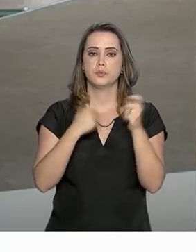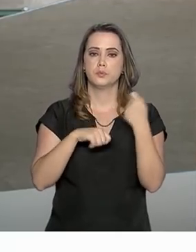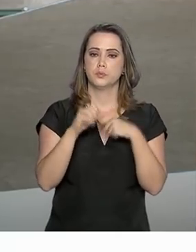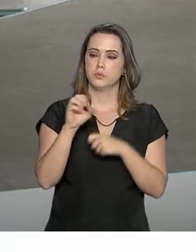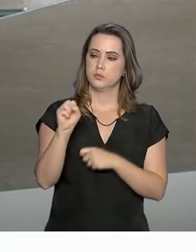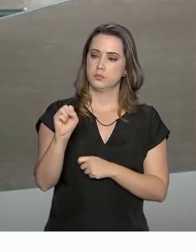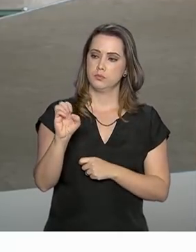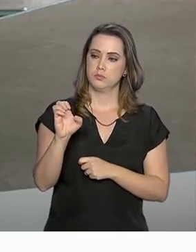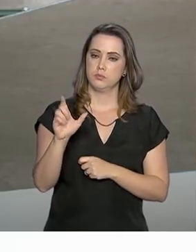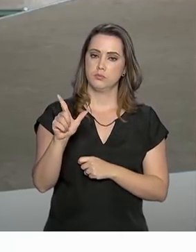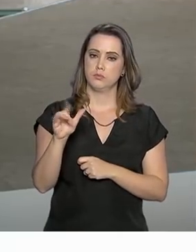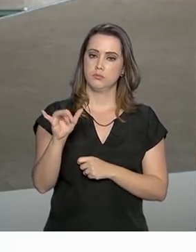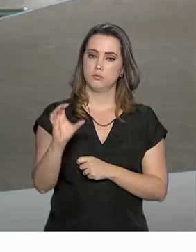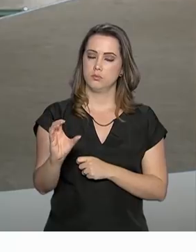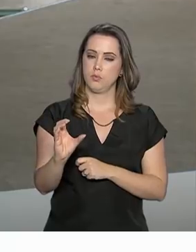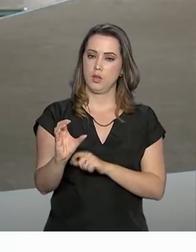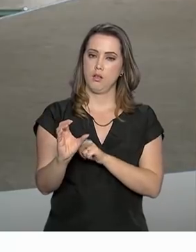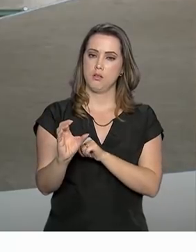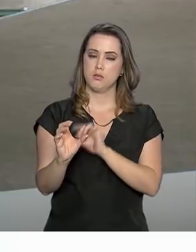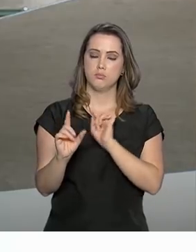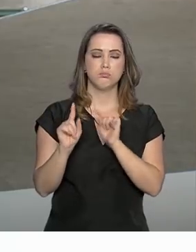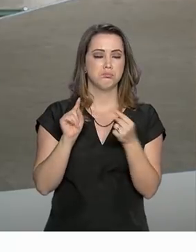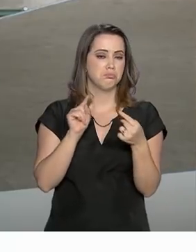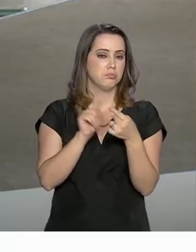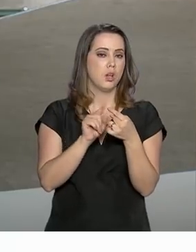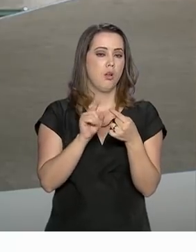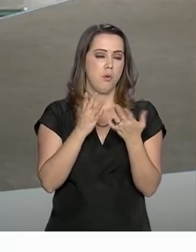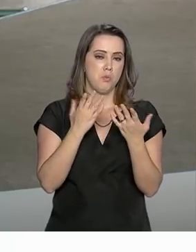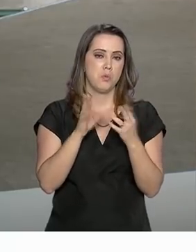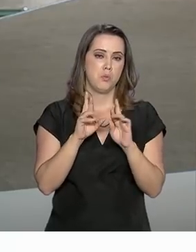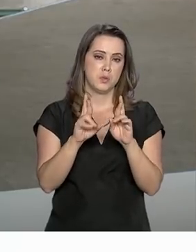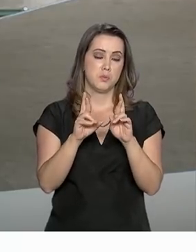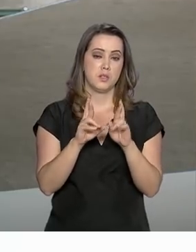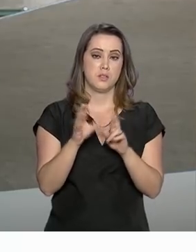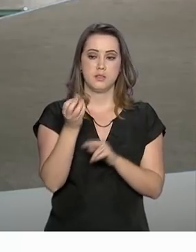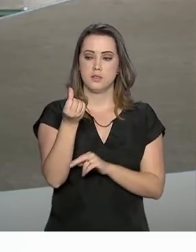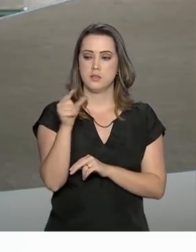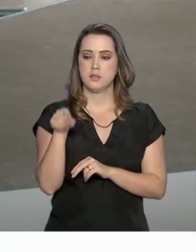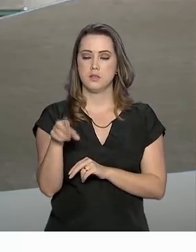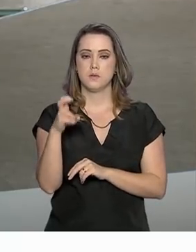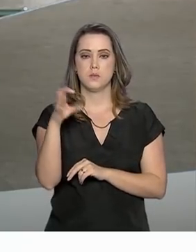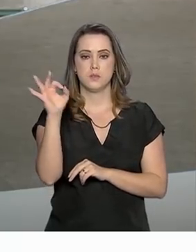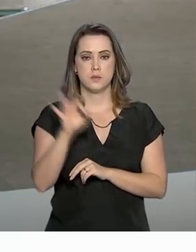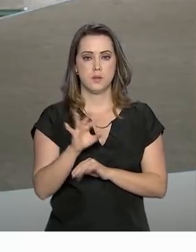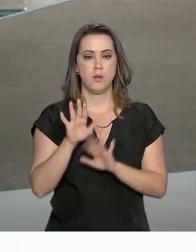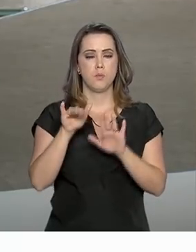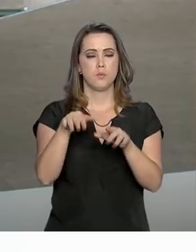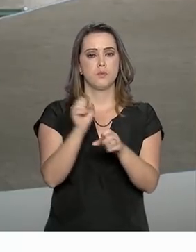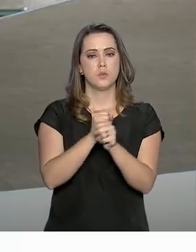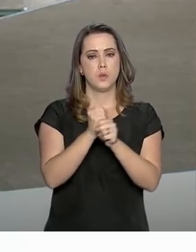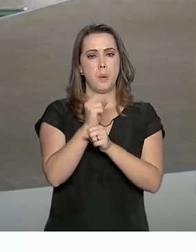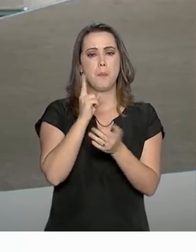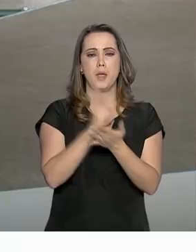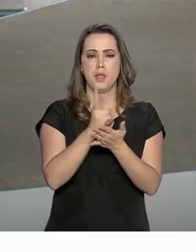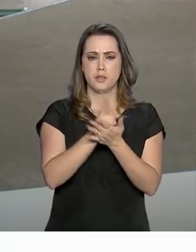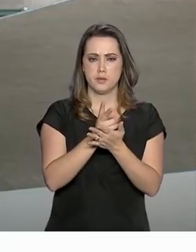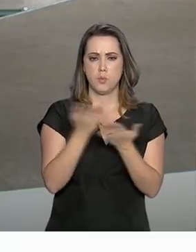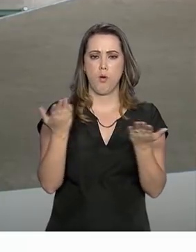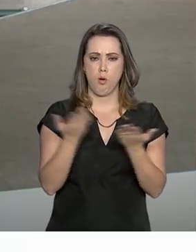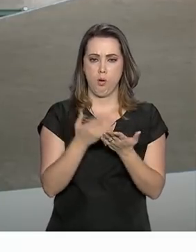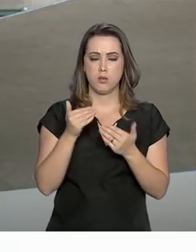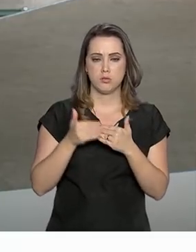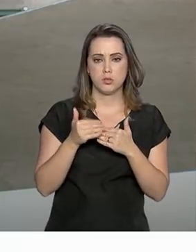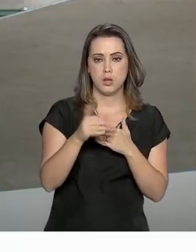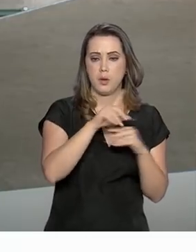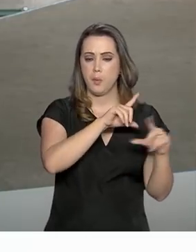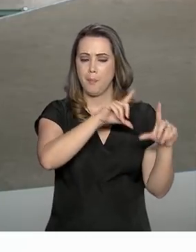a Selic, A previsão é de que ela seja de 6,5% ao fim deste ano, mesmo o patamar atual, que é